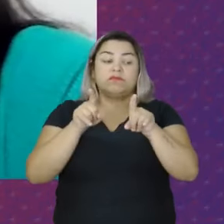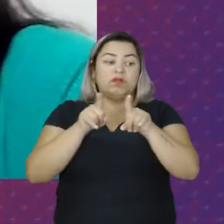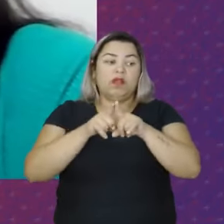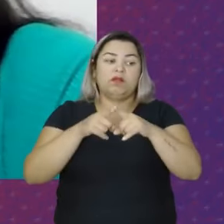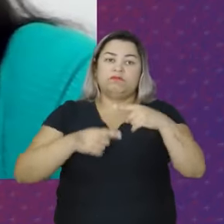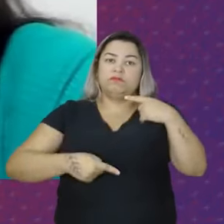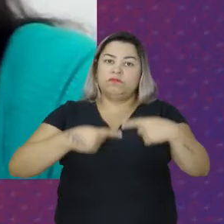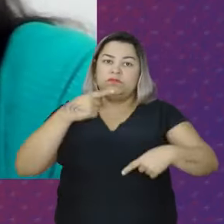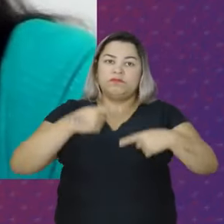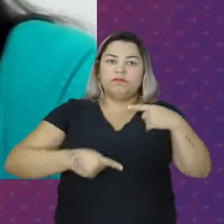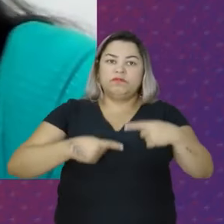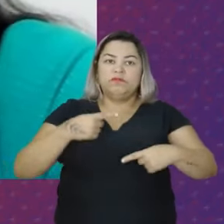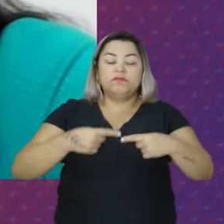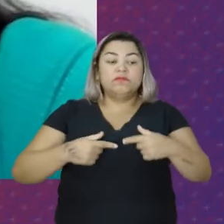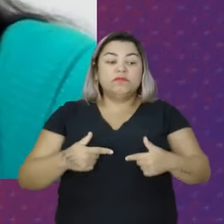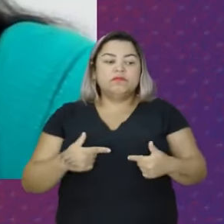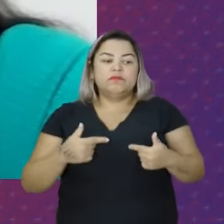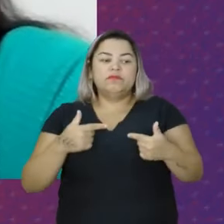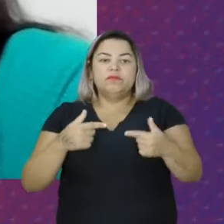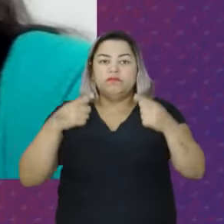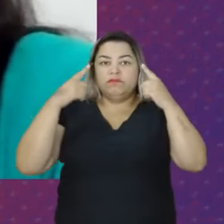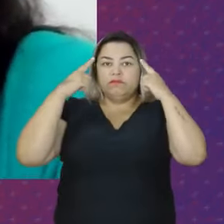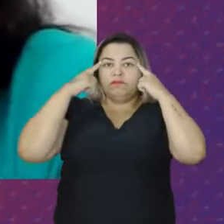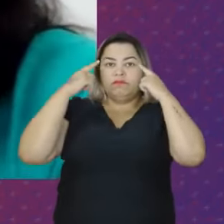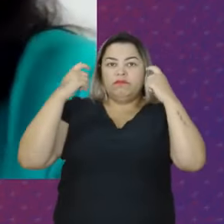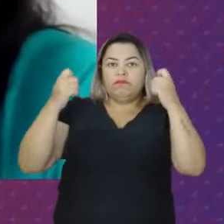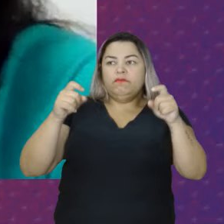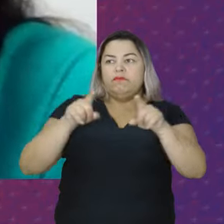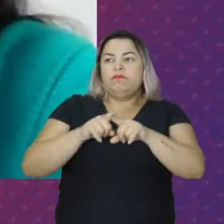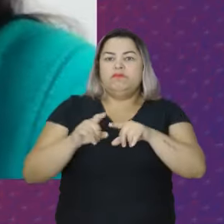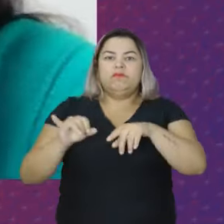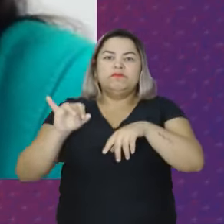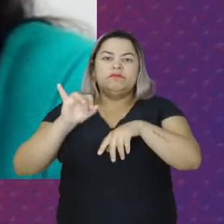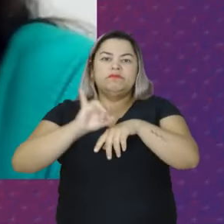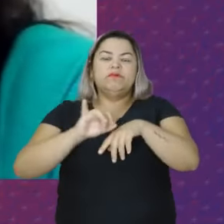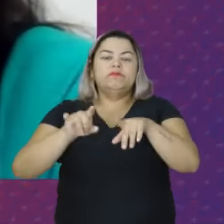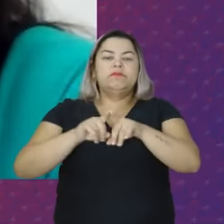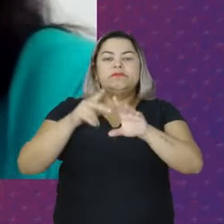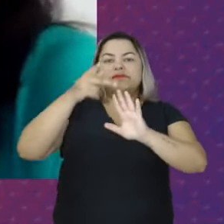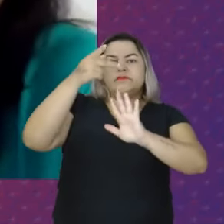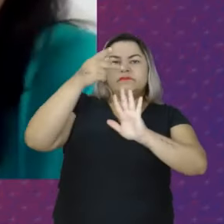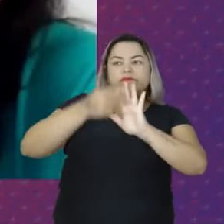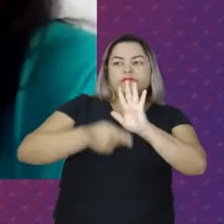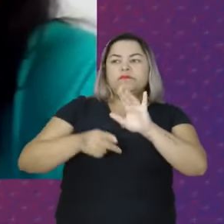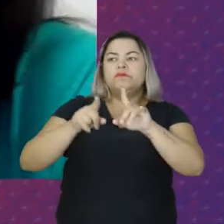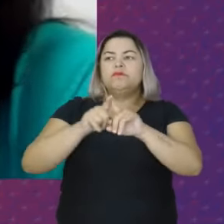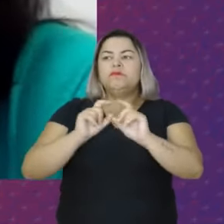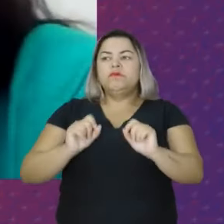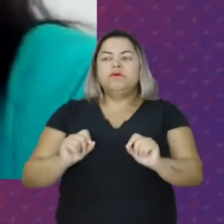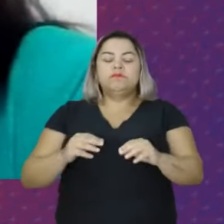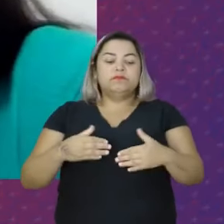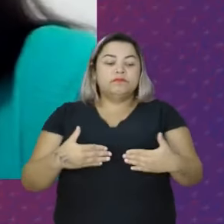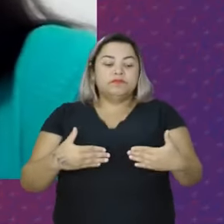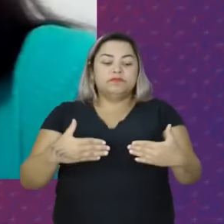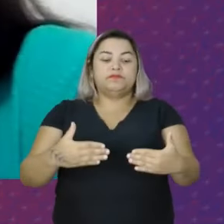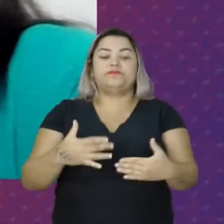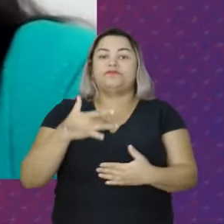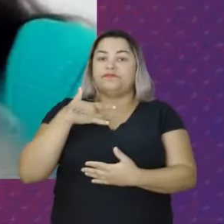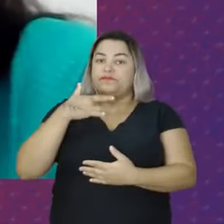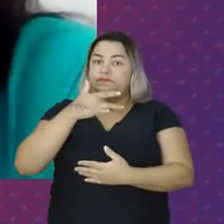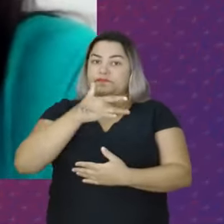política De enfrentamento A violência Então a Central Que começa Com um projeto De parceria Com o Ministério Da Saúde